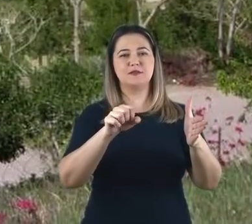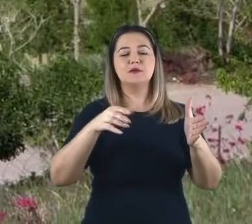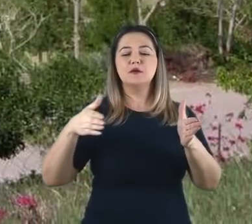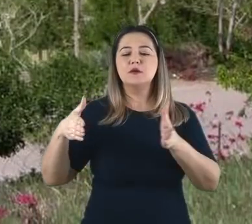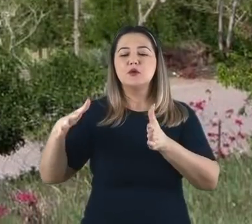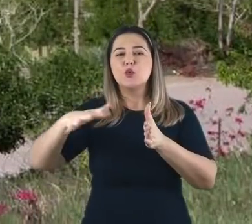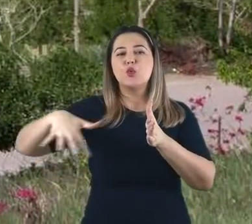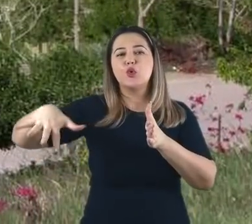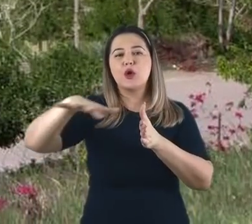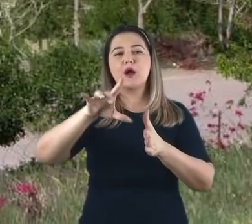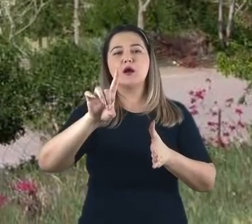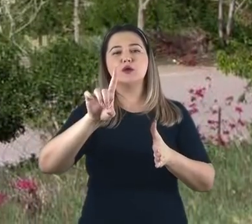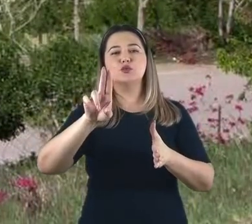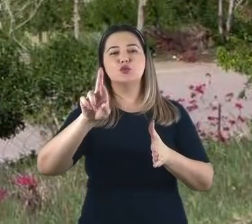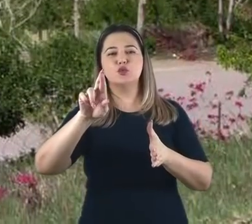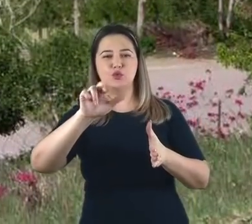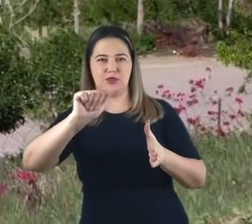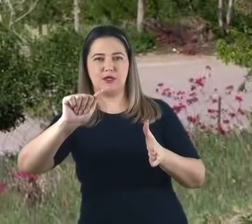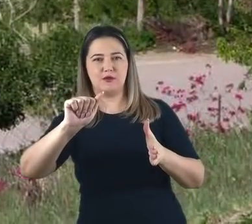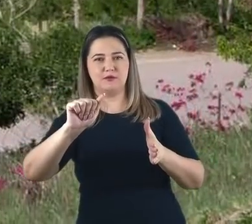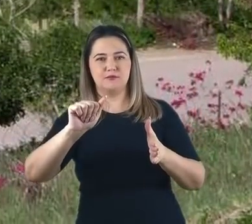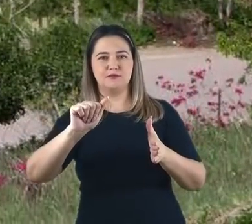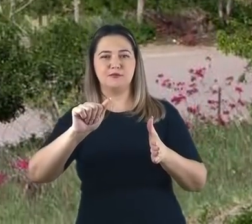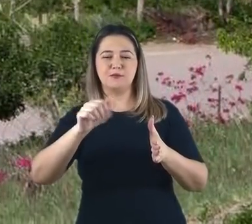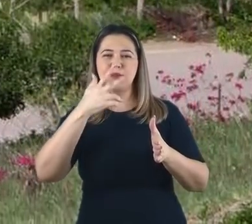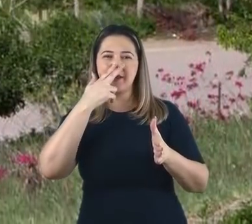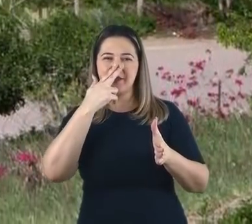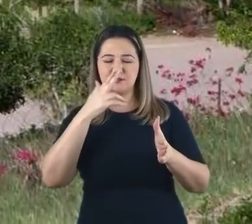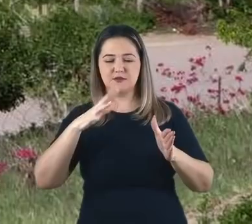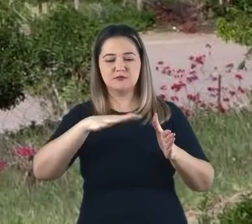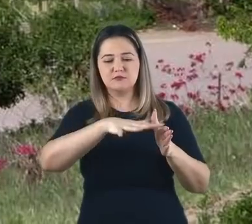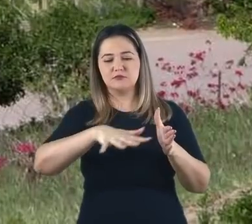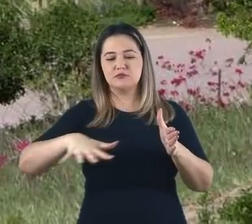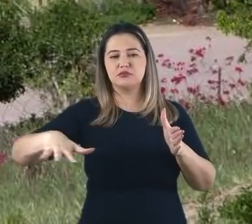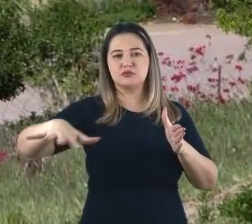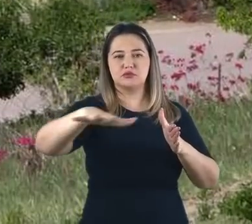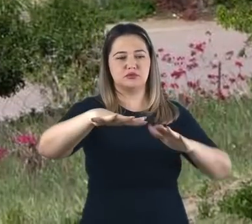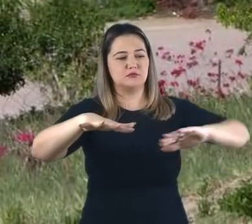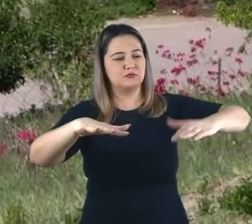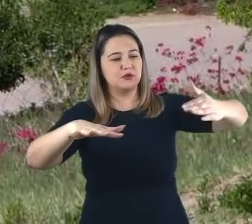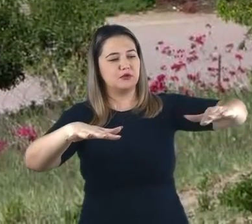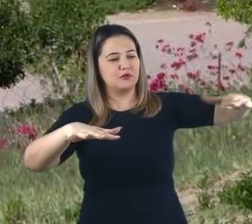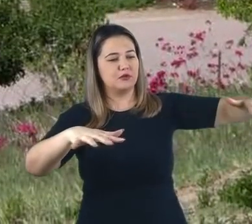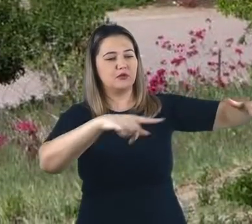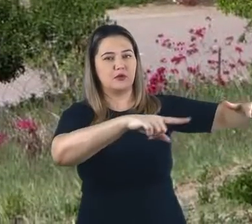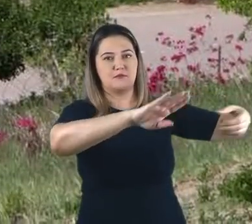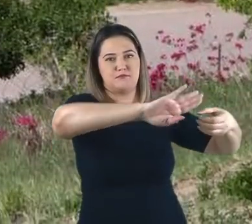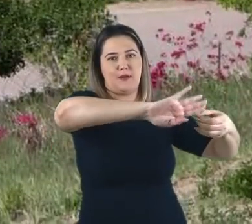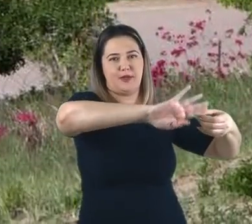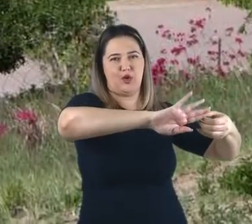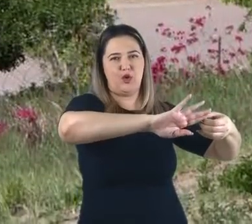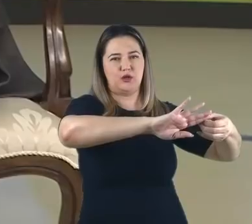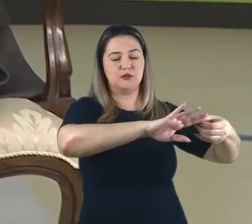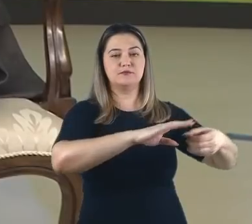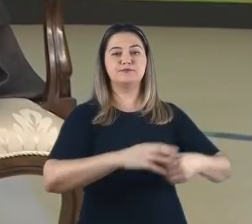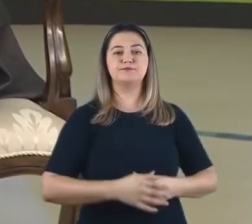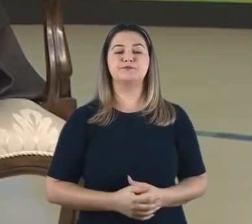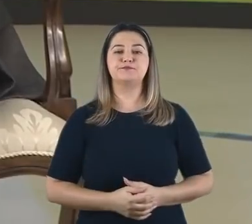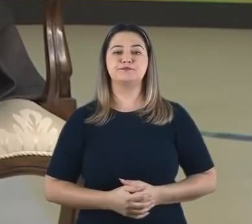que entra no Eufrates, a oito quilômetros abaixo da colina de Rila, onde estão as ruínas da antiga Babilônia.